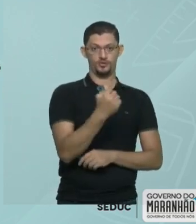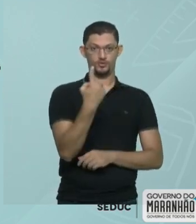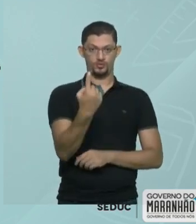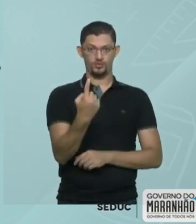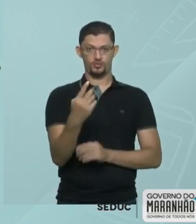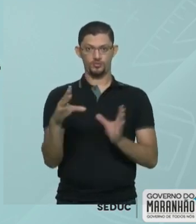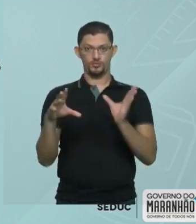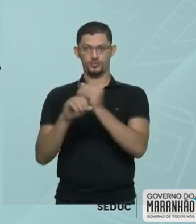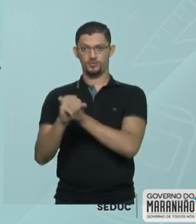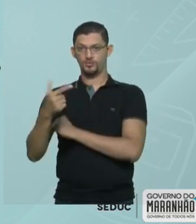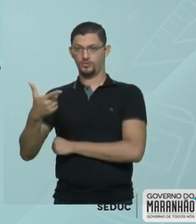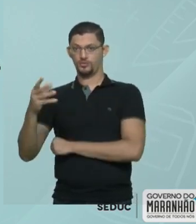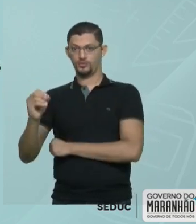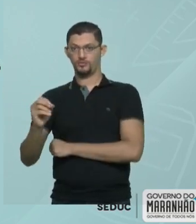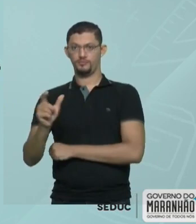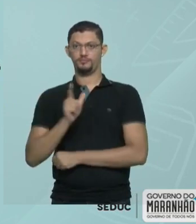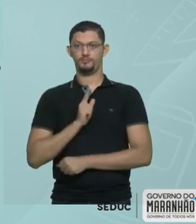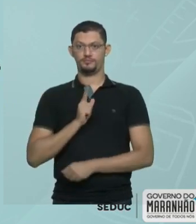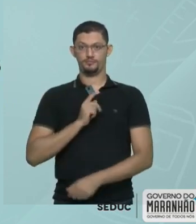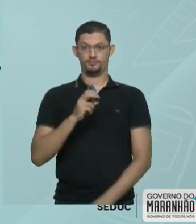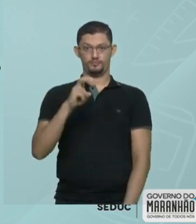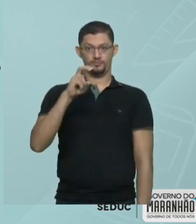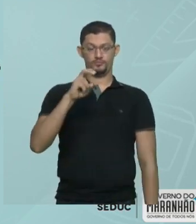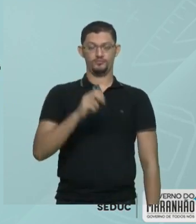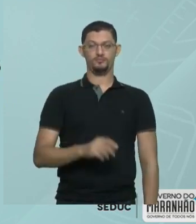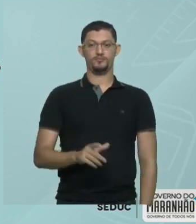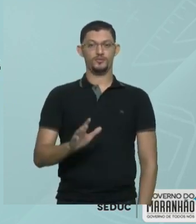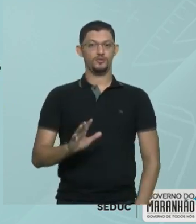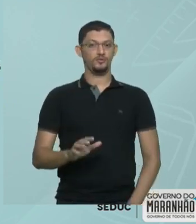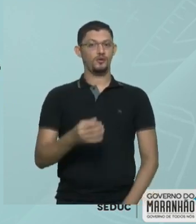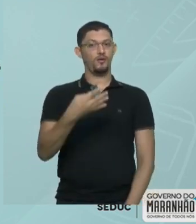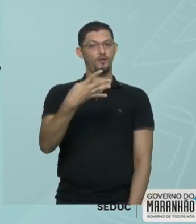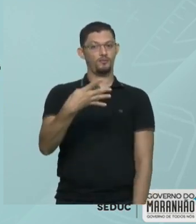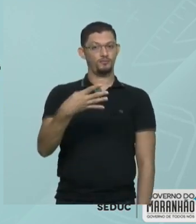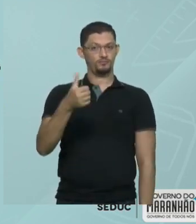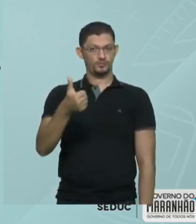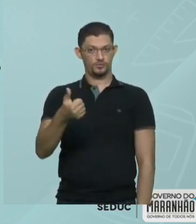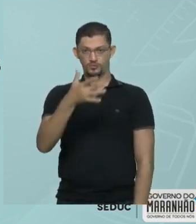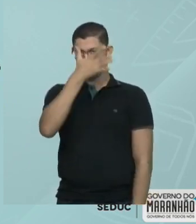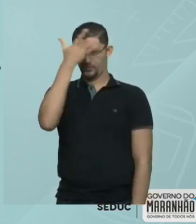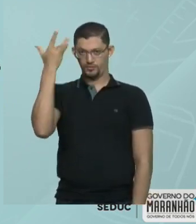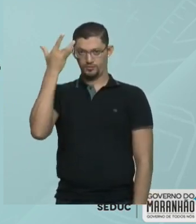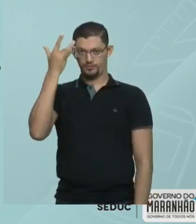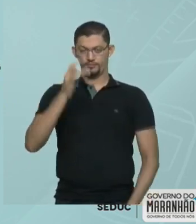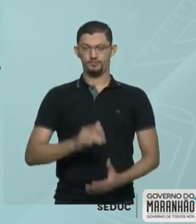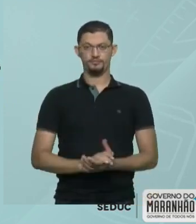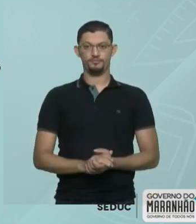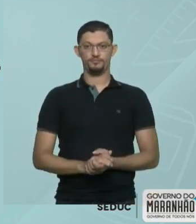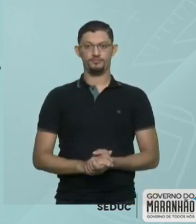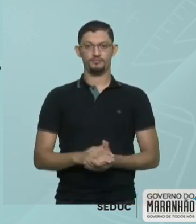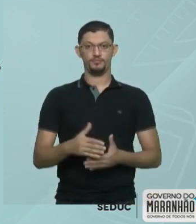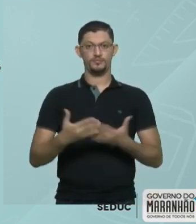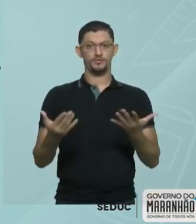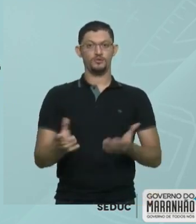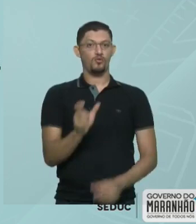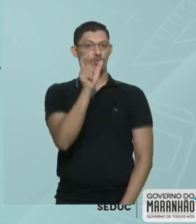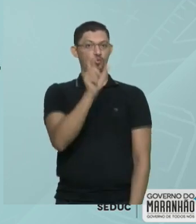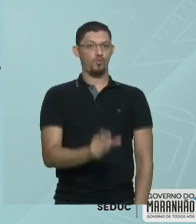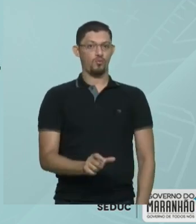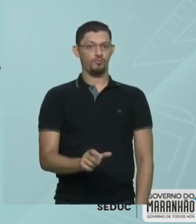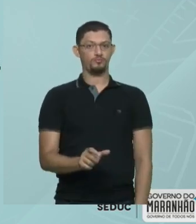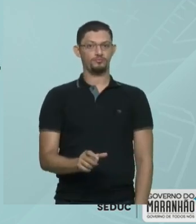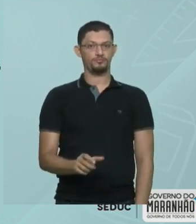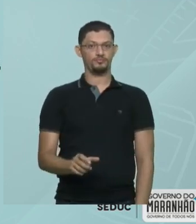mais 20, a gente vai ter 50, ou melhor, 41 pessoas. E isso, turma, está onde? Na